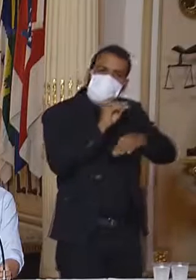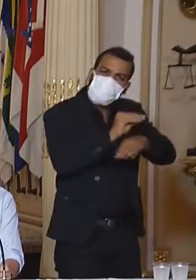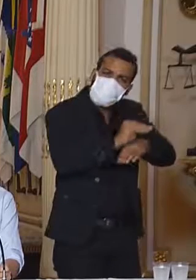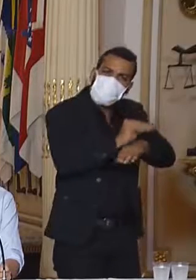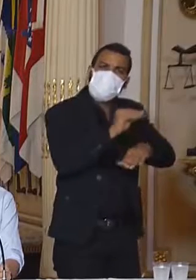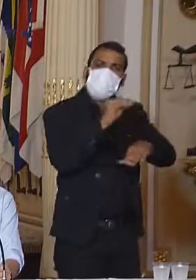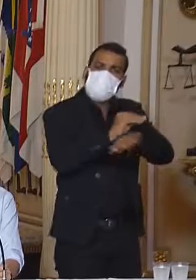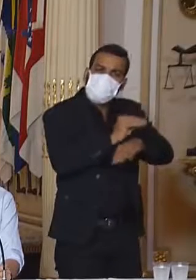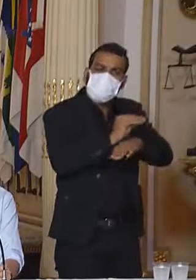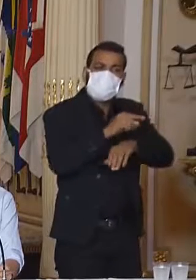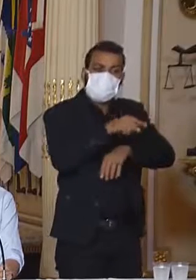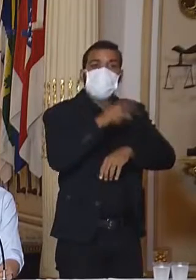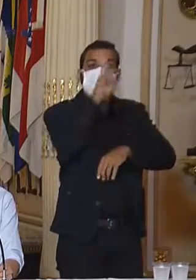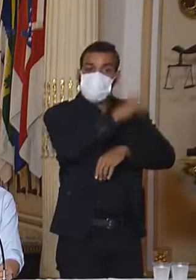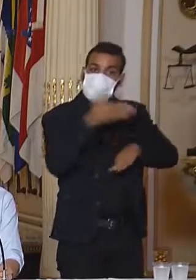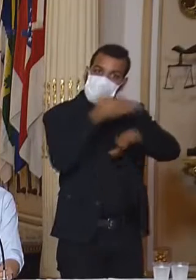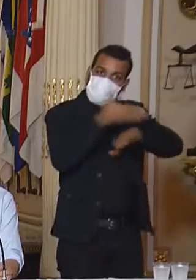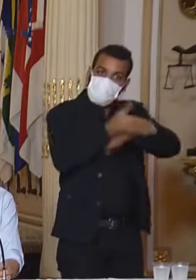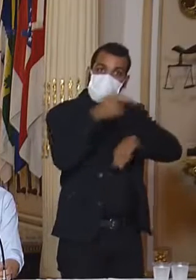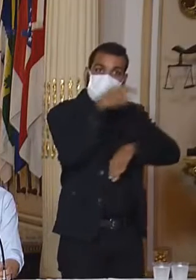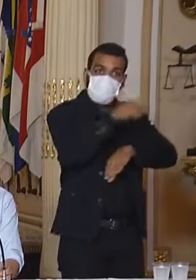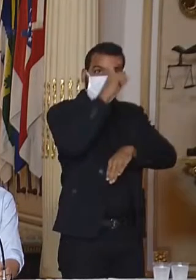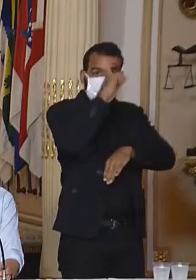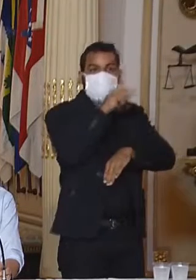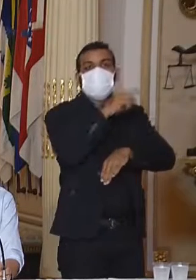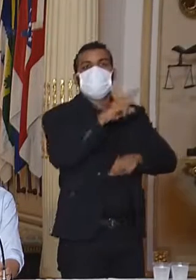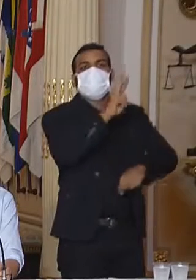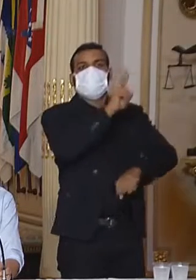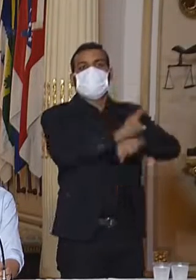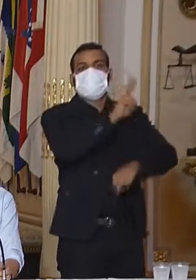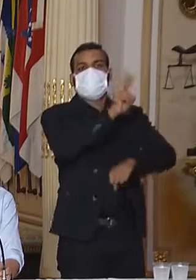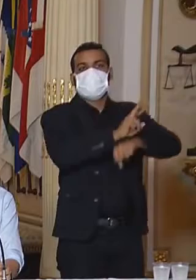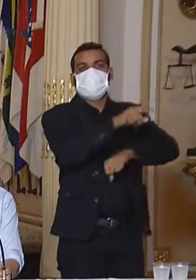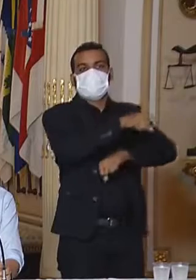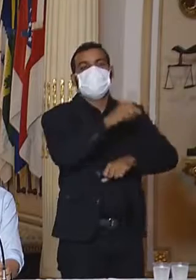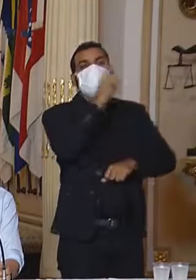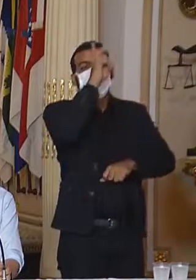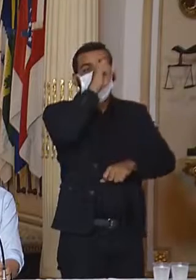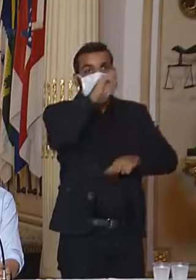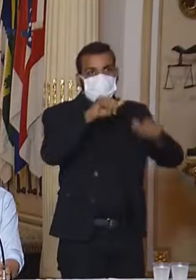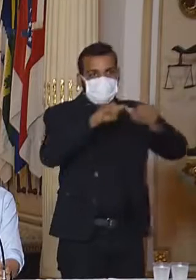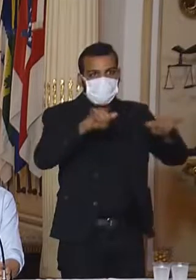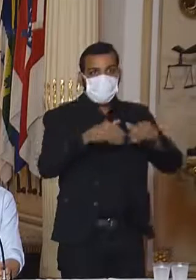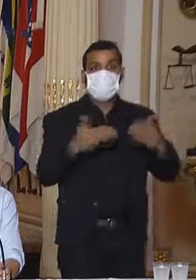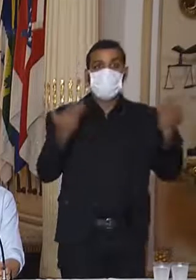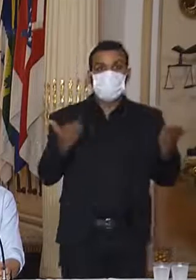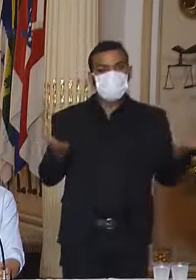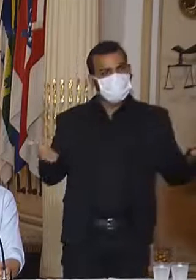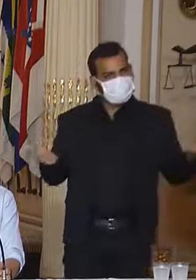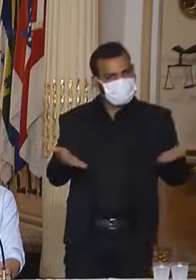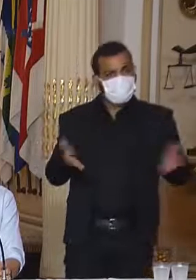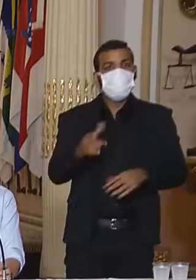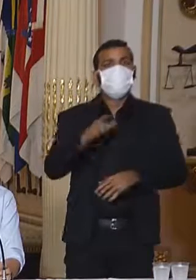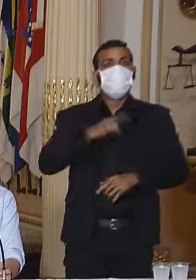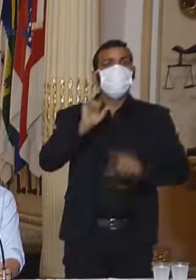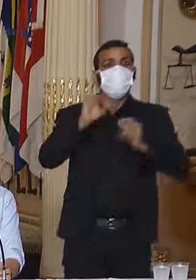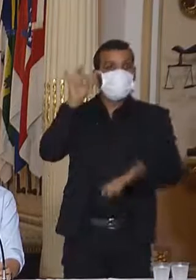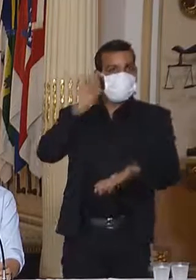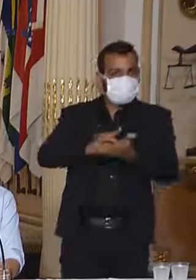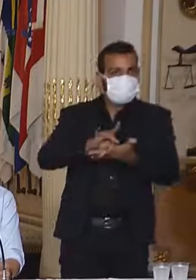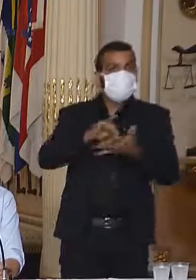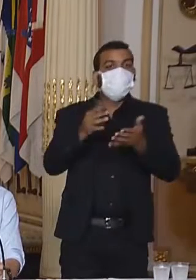utilize esse hospital como retaguarda, esse hospital de campanha. Então hoje, nós estamos realmente nos